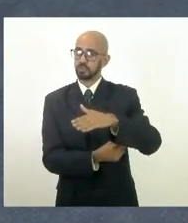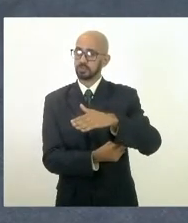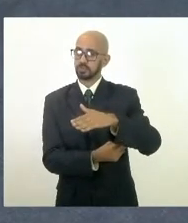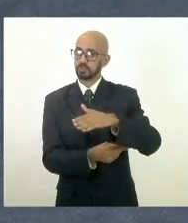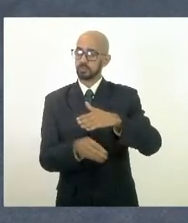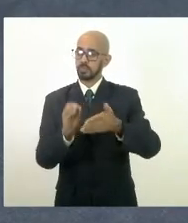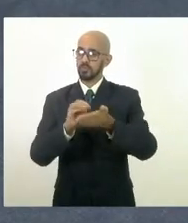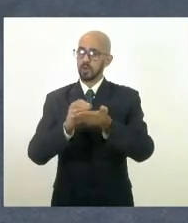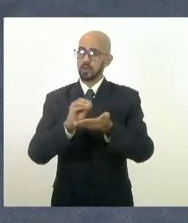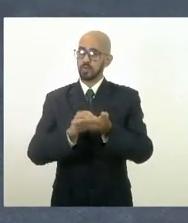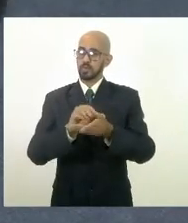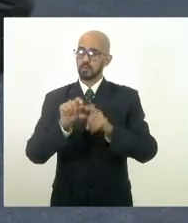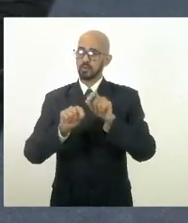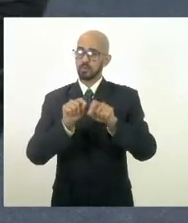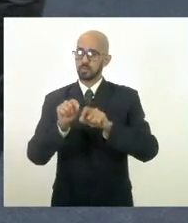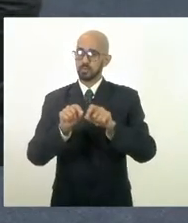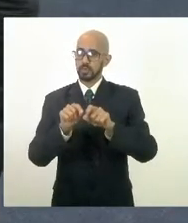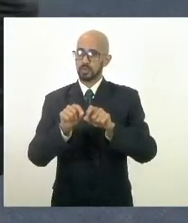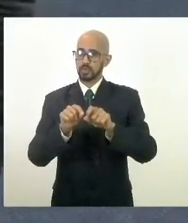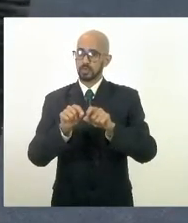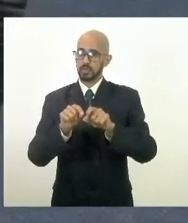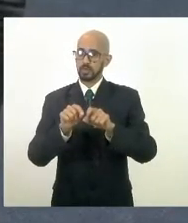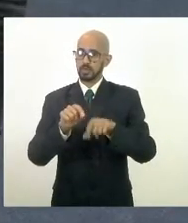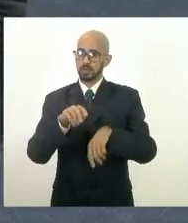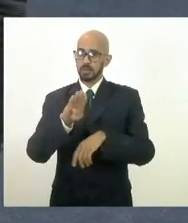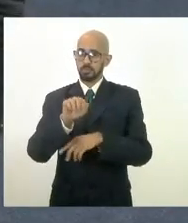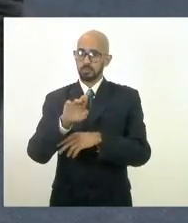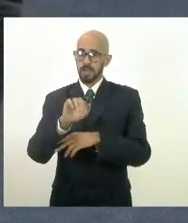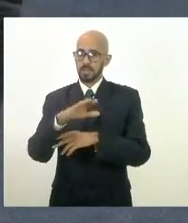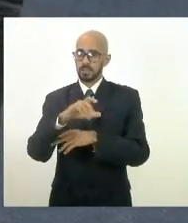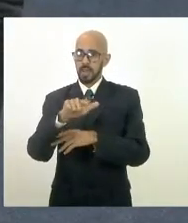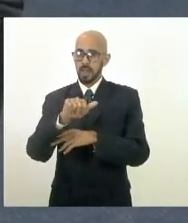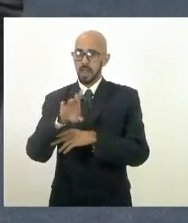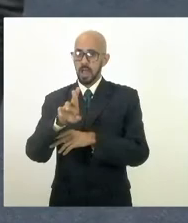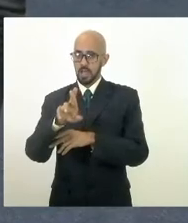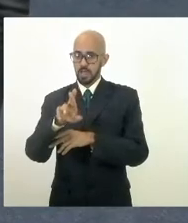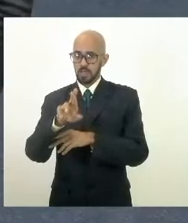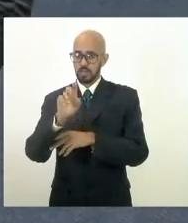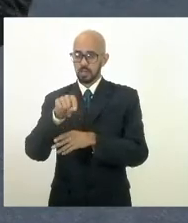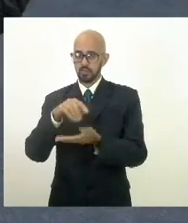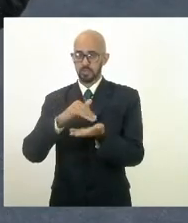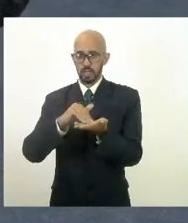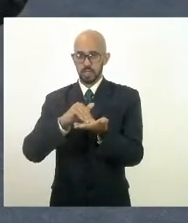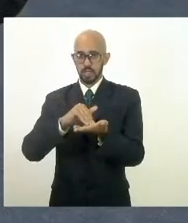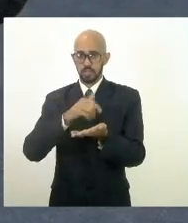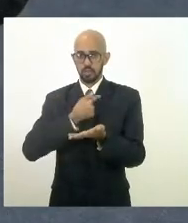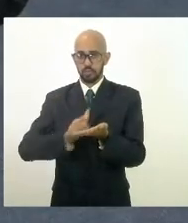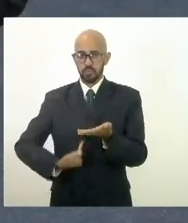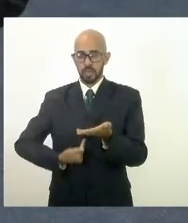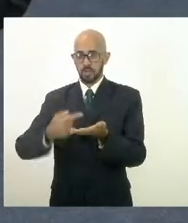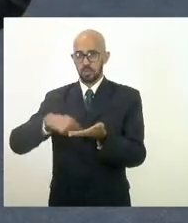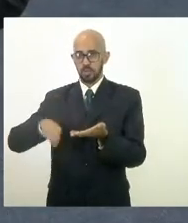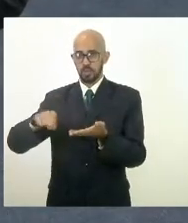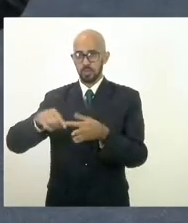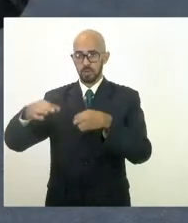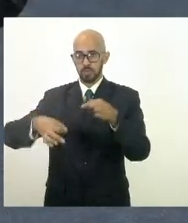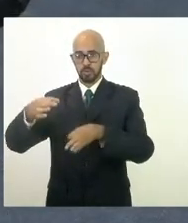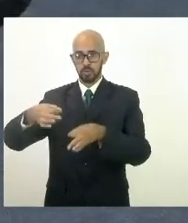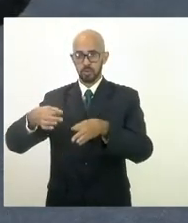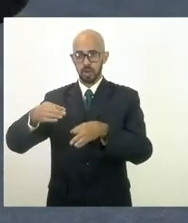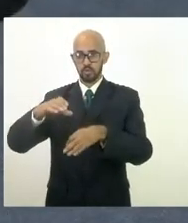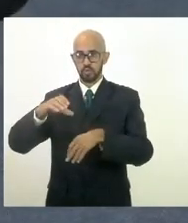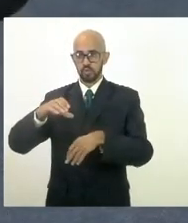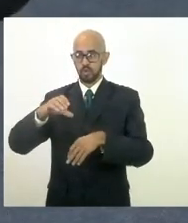falta falta o Bacelar o secretário de governo ir ao tribunal de contas para solucionar esse